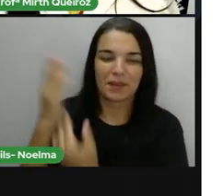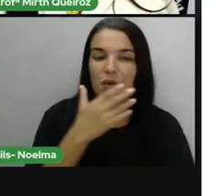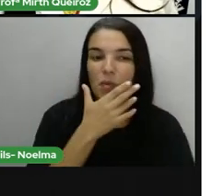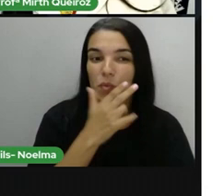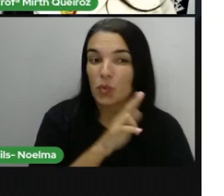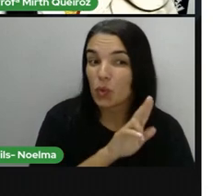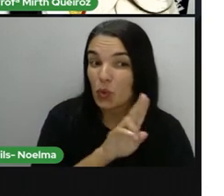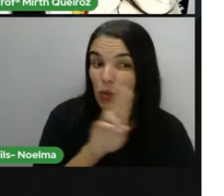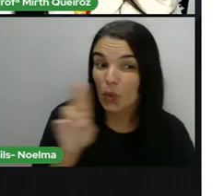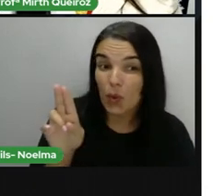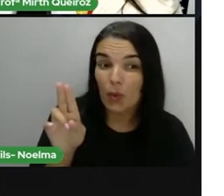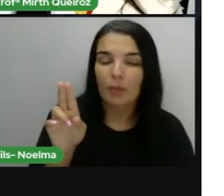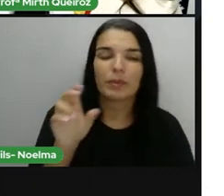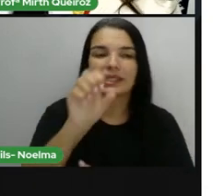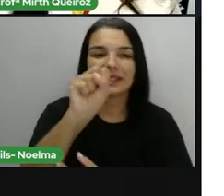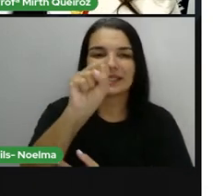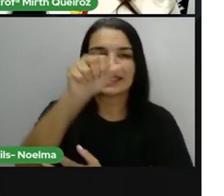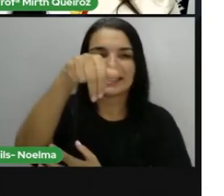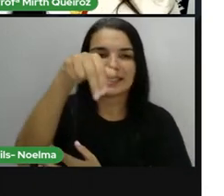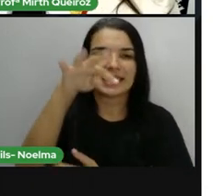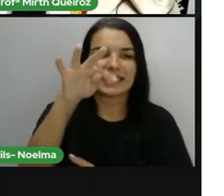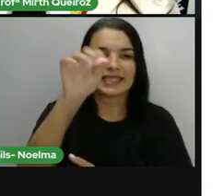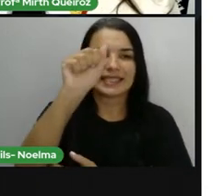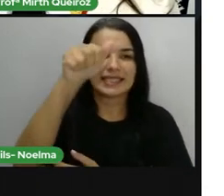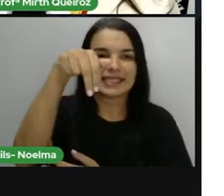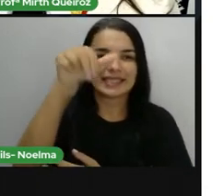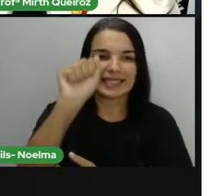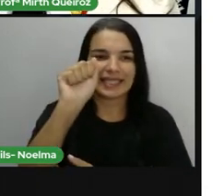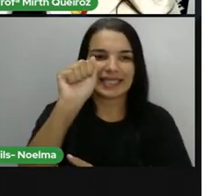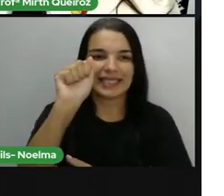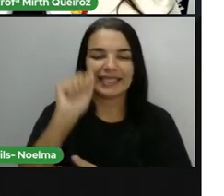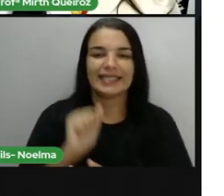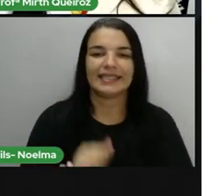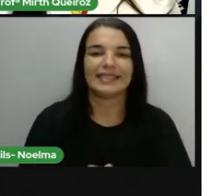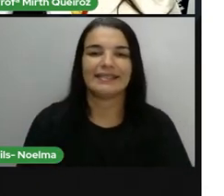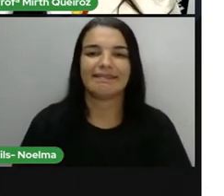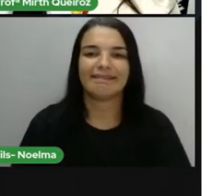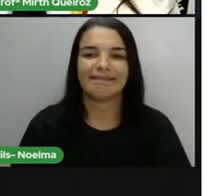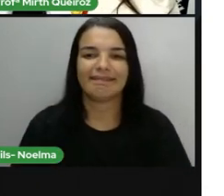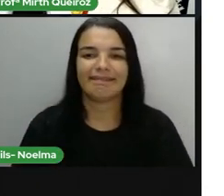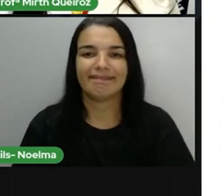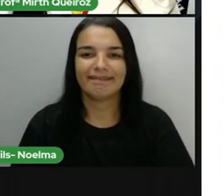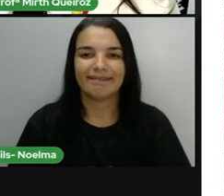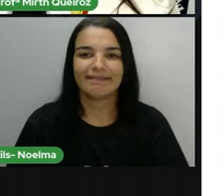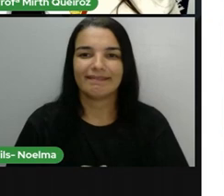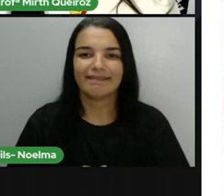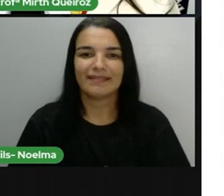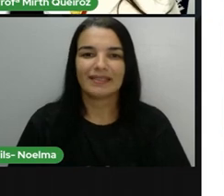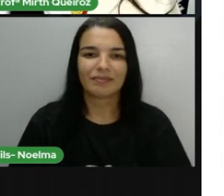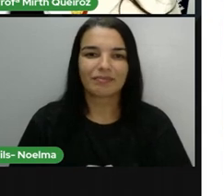e São Domingos, na época, né? Para... Porque eles eram devotos.